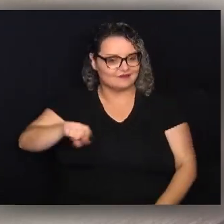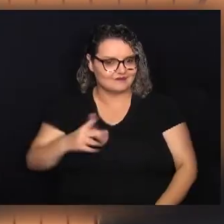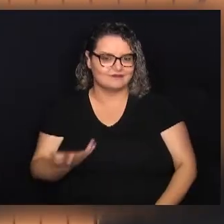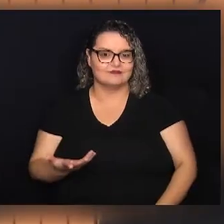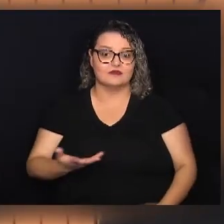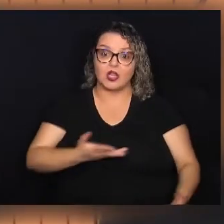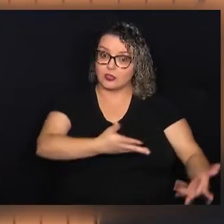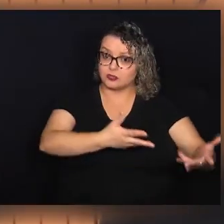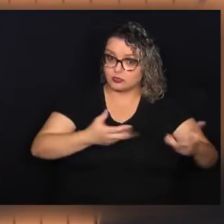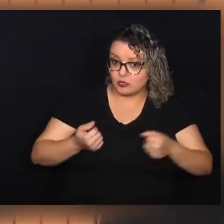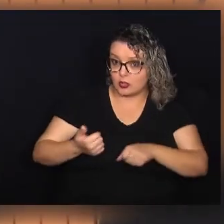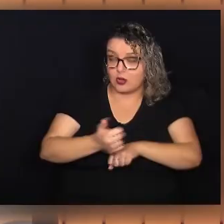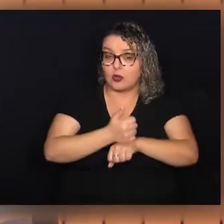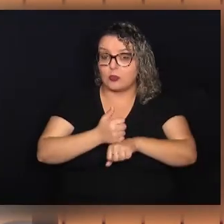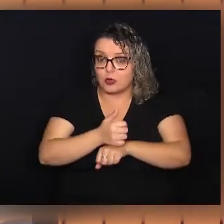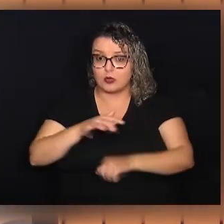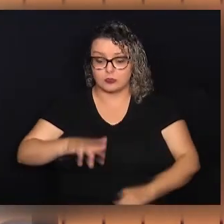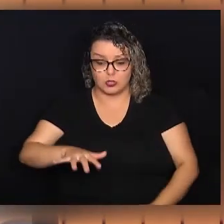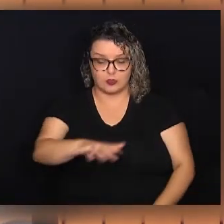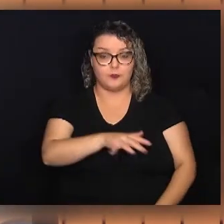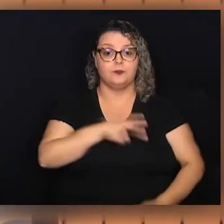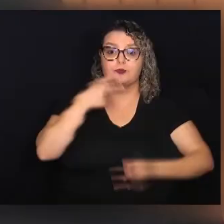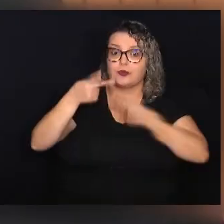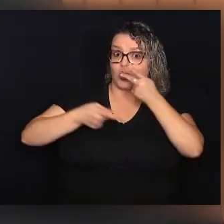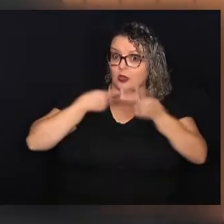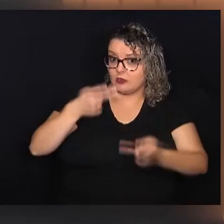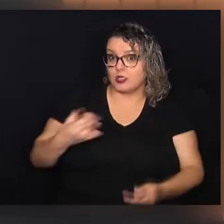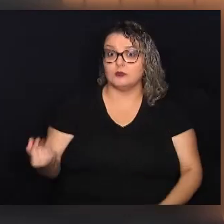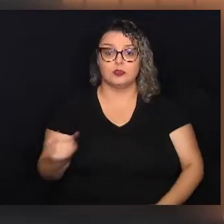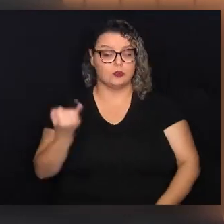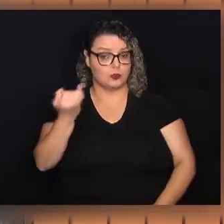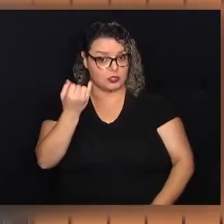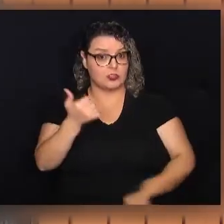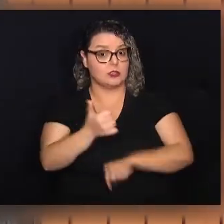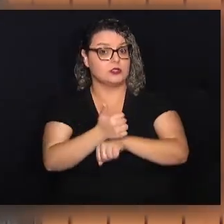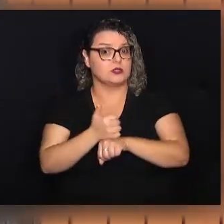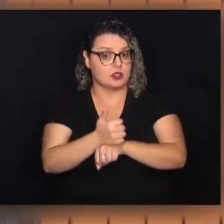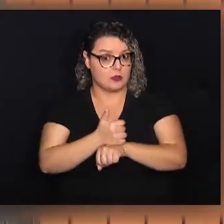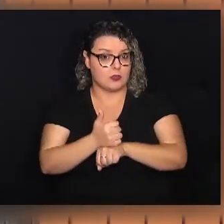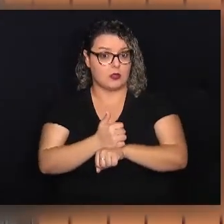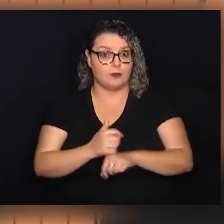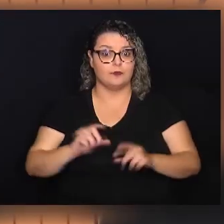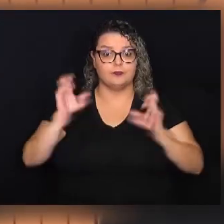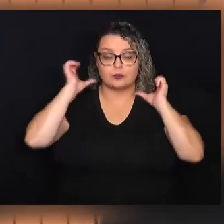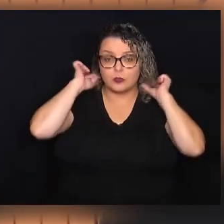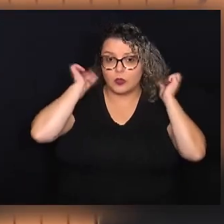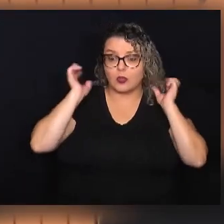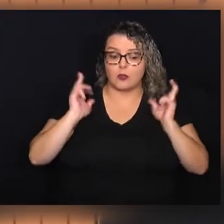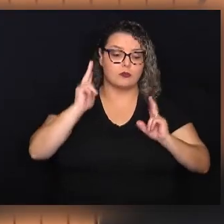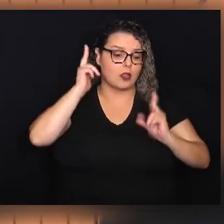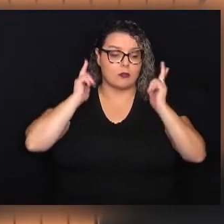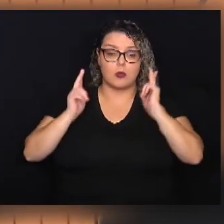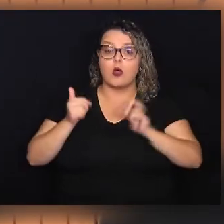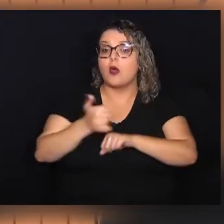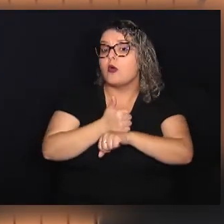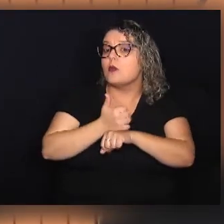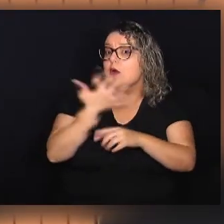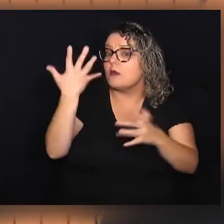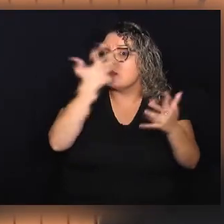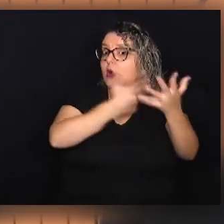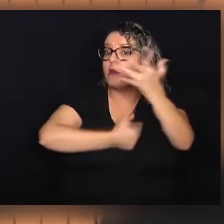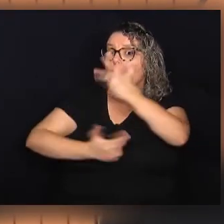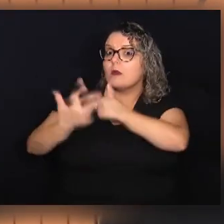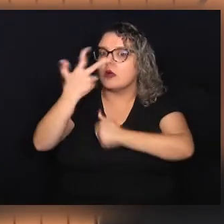delas. Entre os convidados profissionais do setor, que falaram sobre a importância da profissão. O cabeleireiro ou profissional da